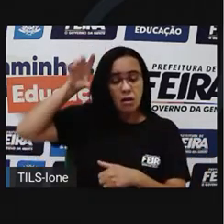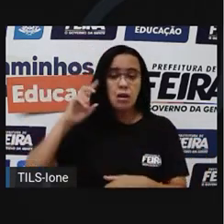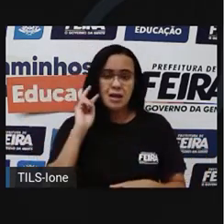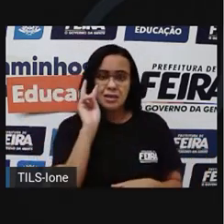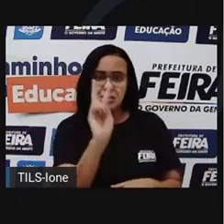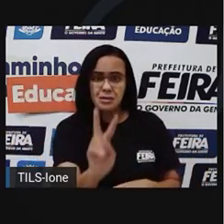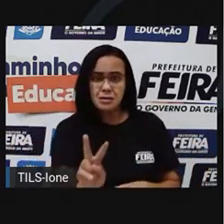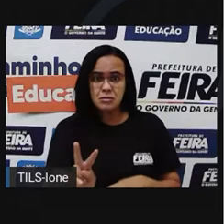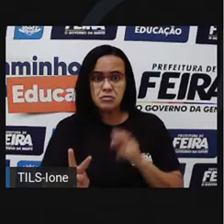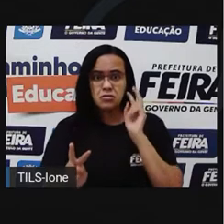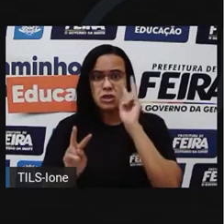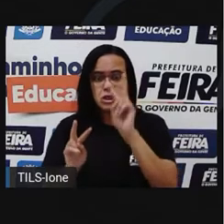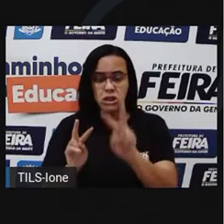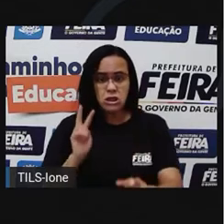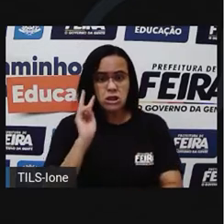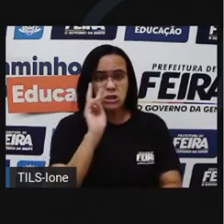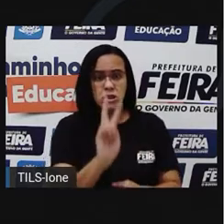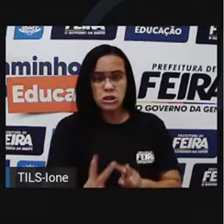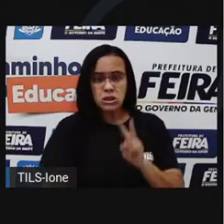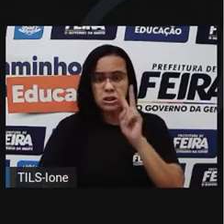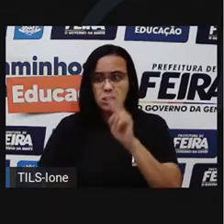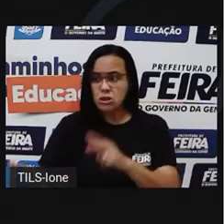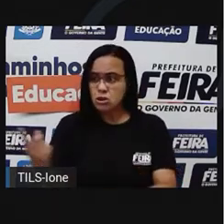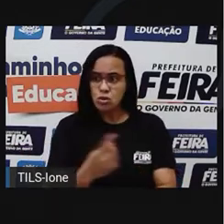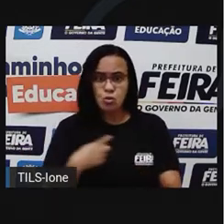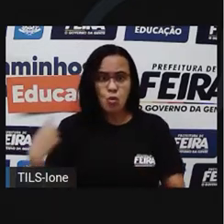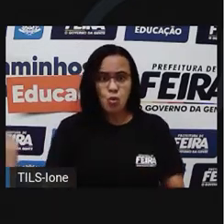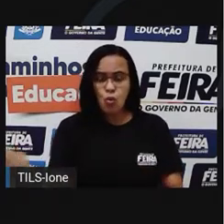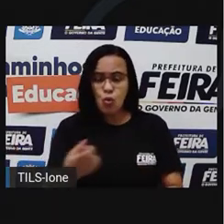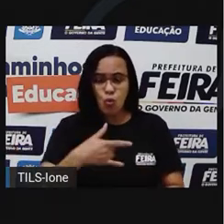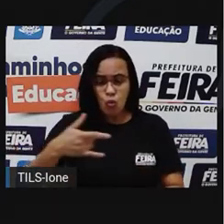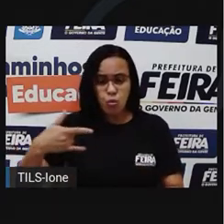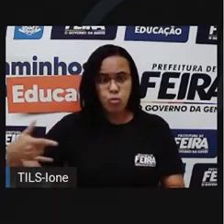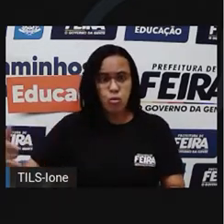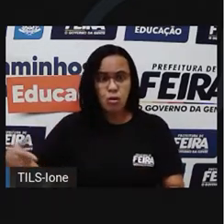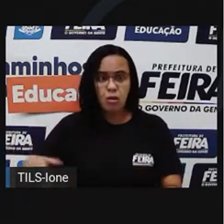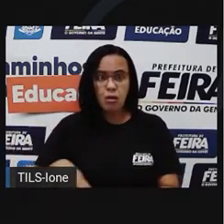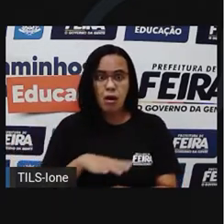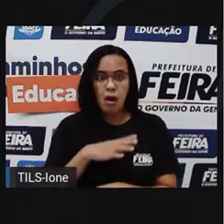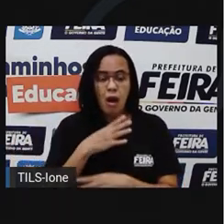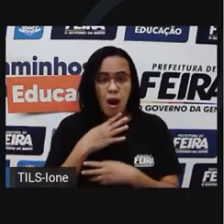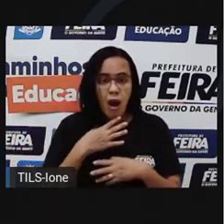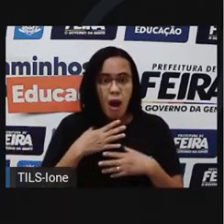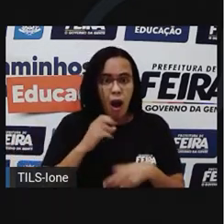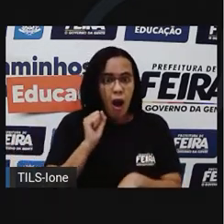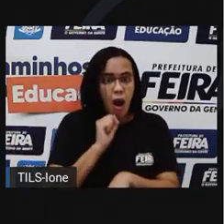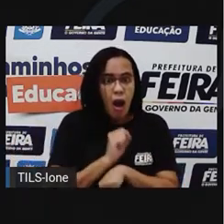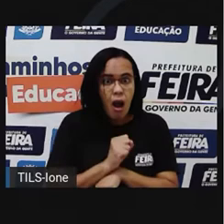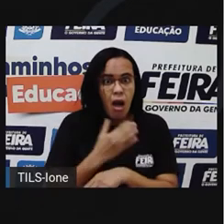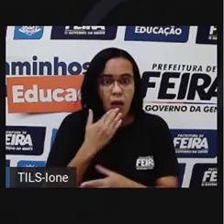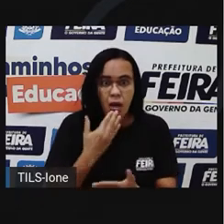os peixes e todos os animais à sua volta também estavam paralisados com o canto da Iara.